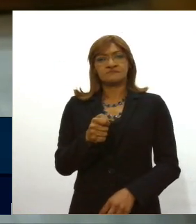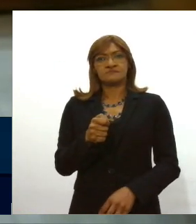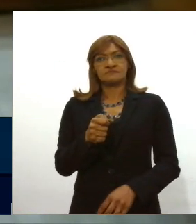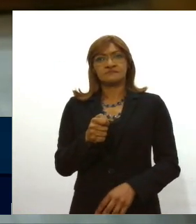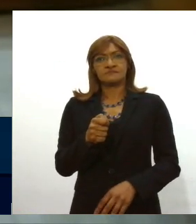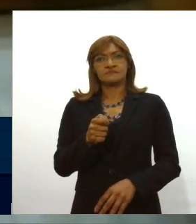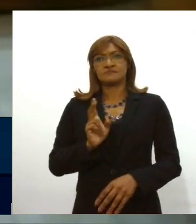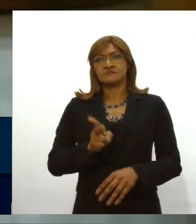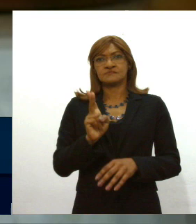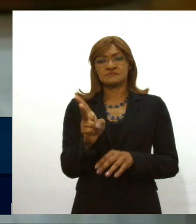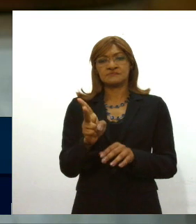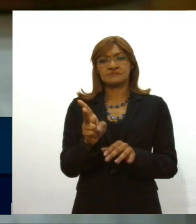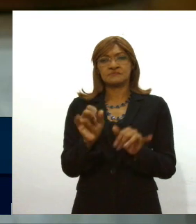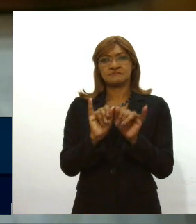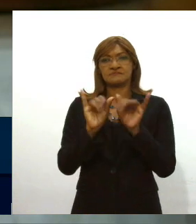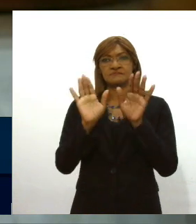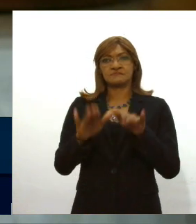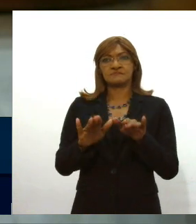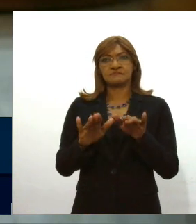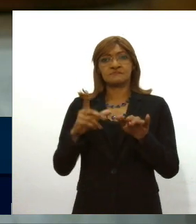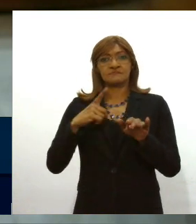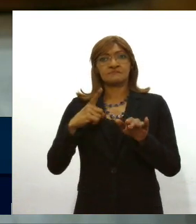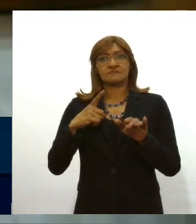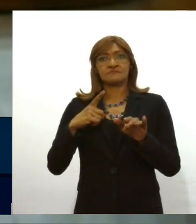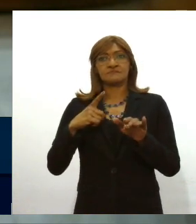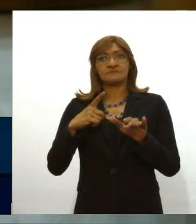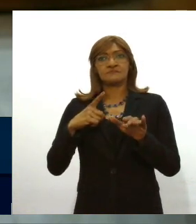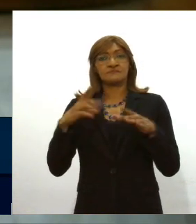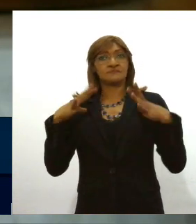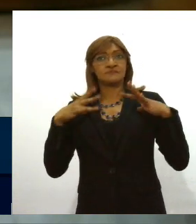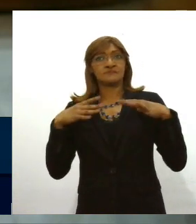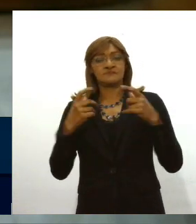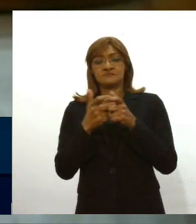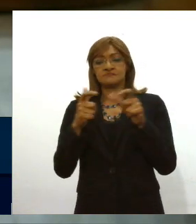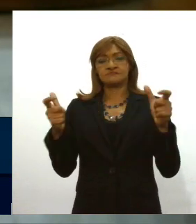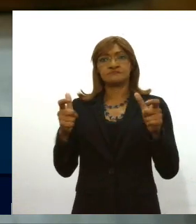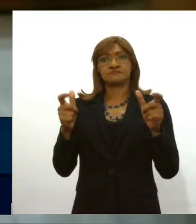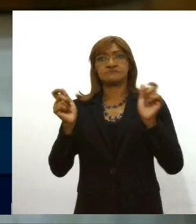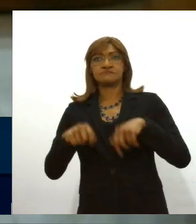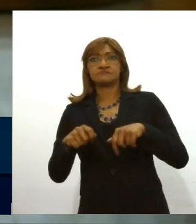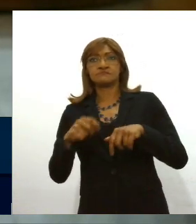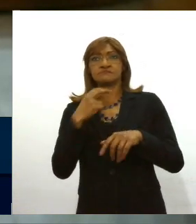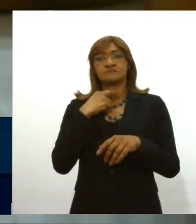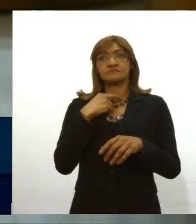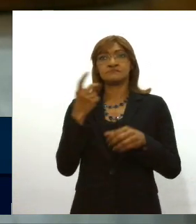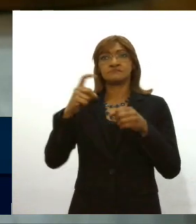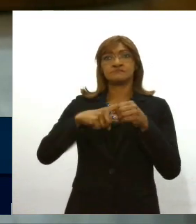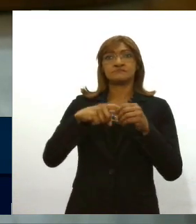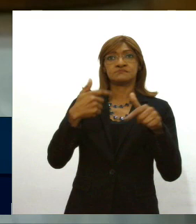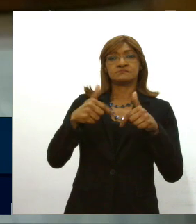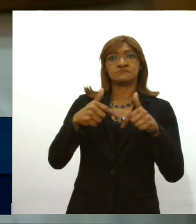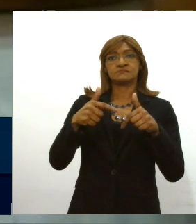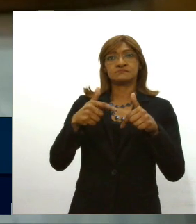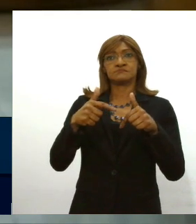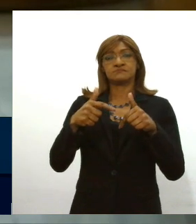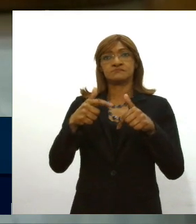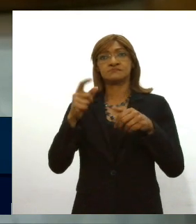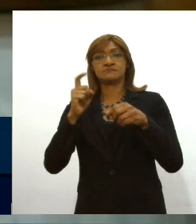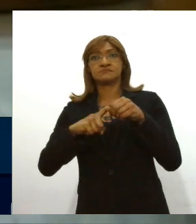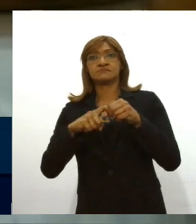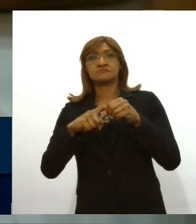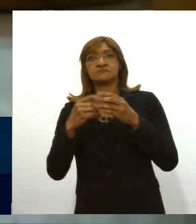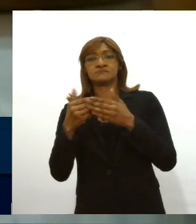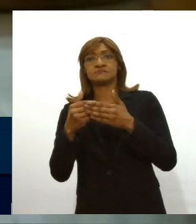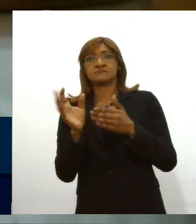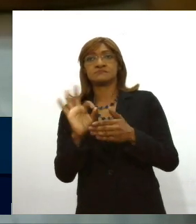quando tem um feriadão aglomera e aí pode mas não pode voltar a aula a pessoa não pode voltar a trabalhar mas aí pra ir pra praia pode